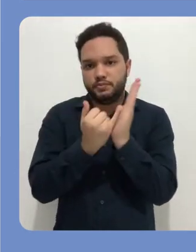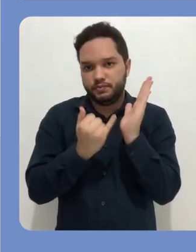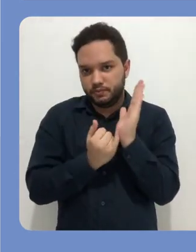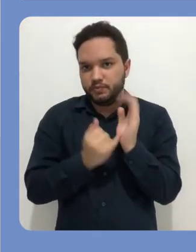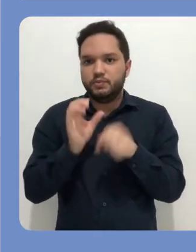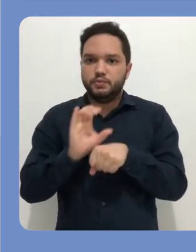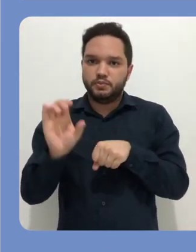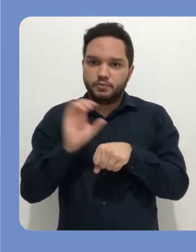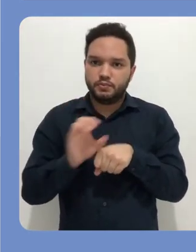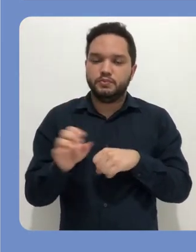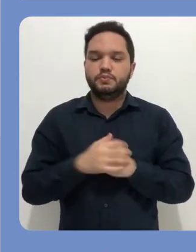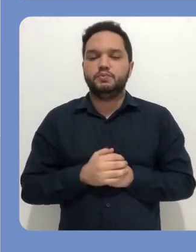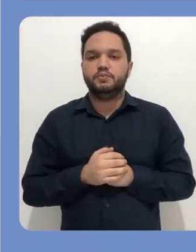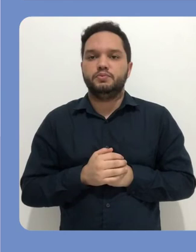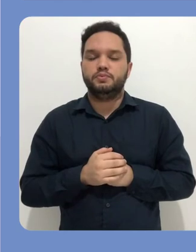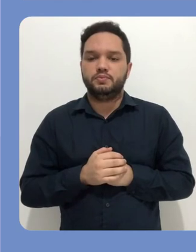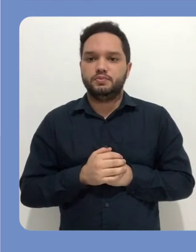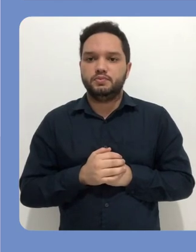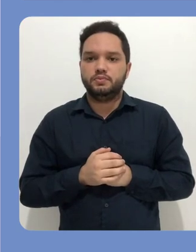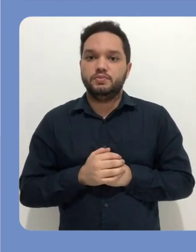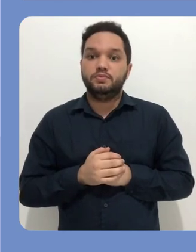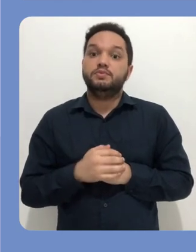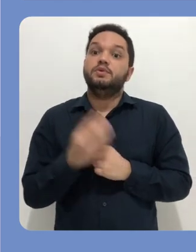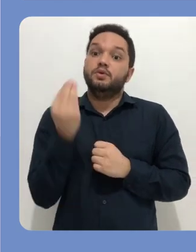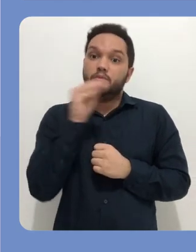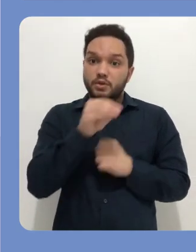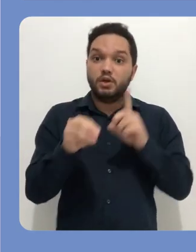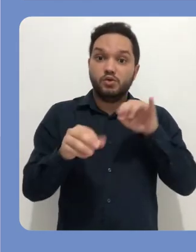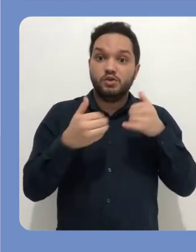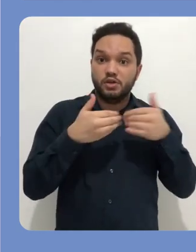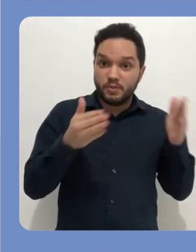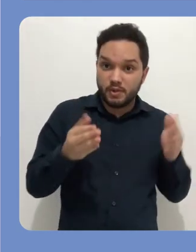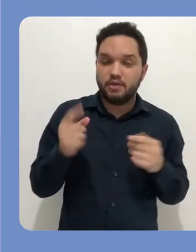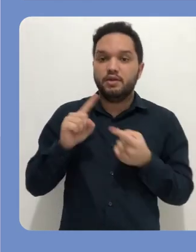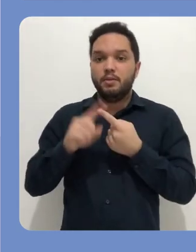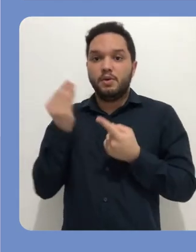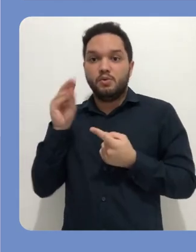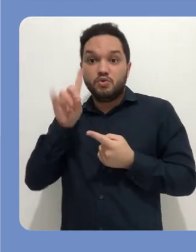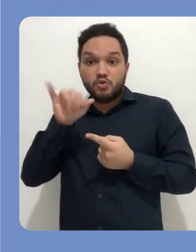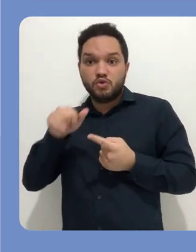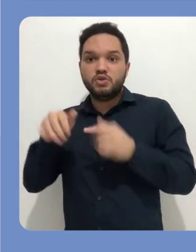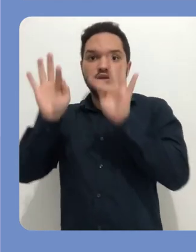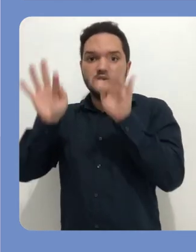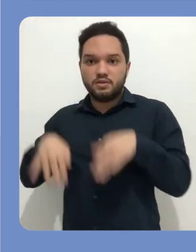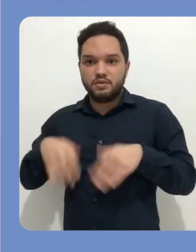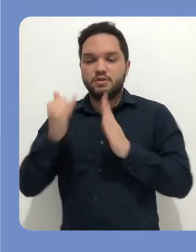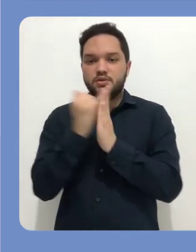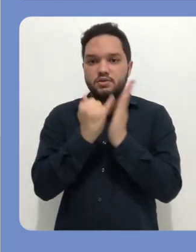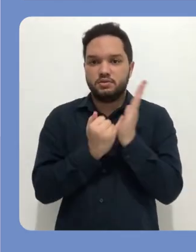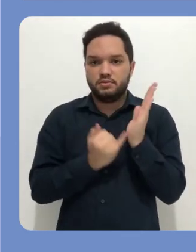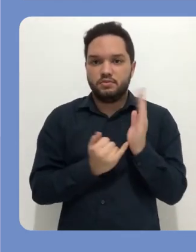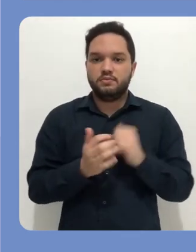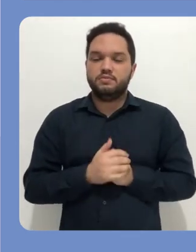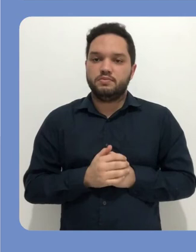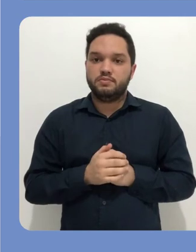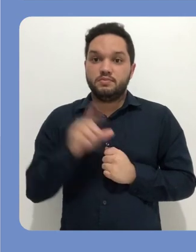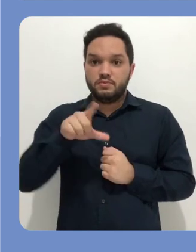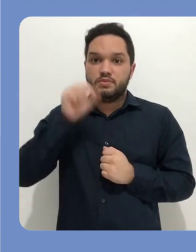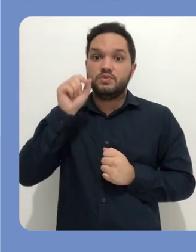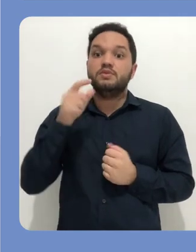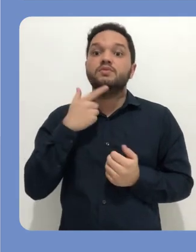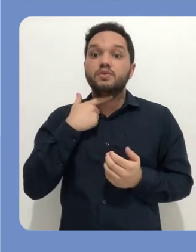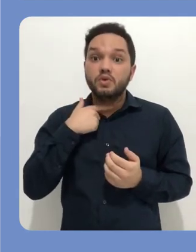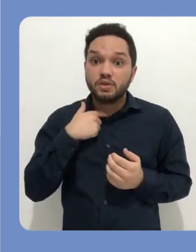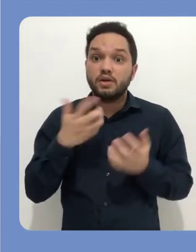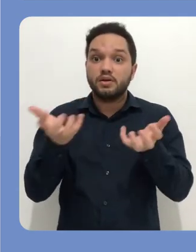-mail enviado por você que poderão fazer a inscrição na sua atividade. Defina uma data de abertura